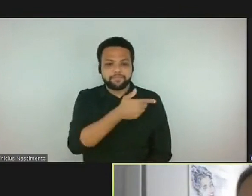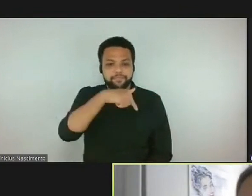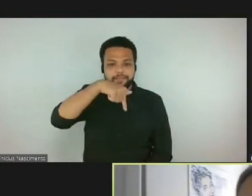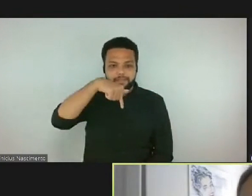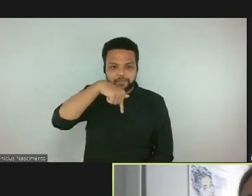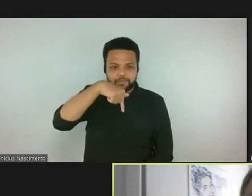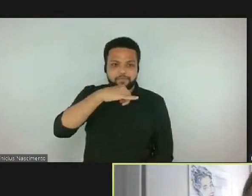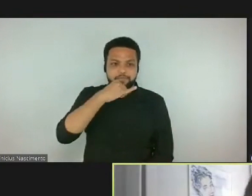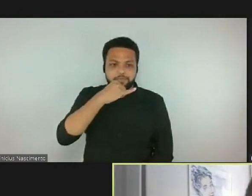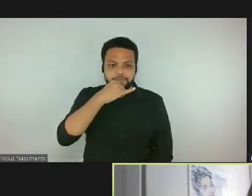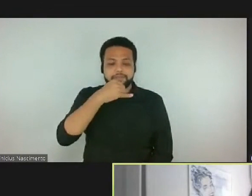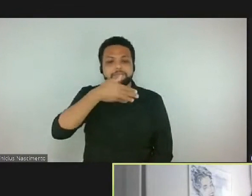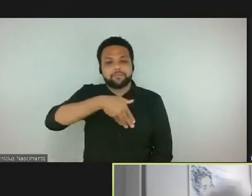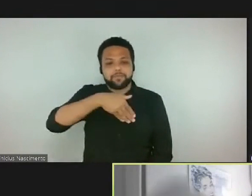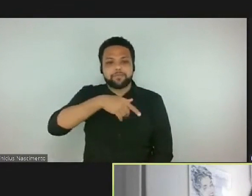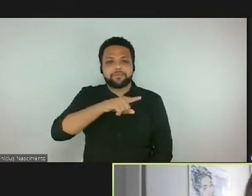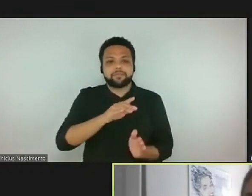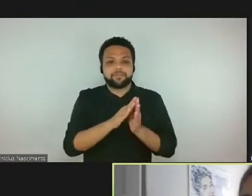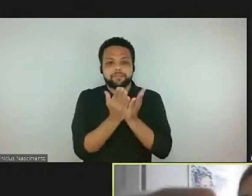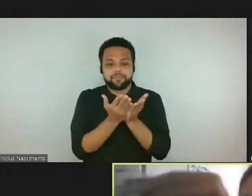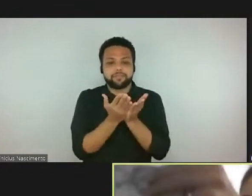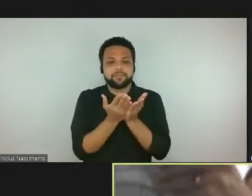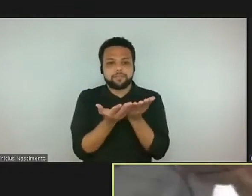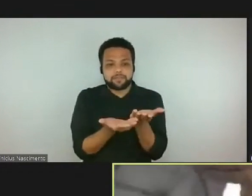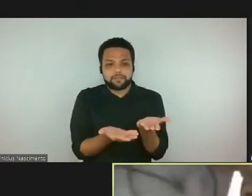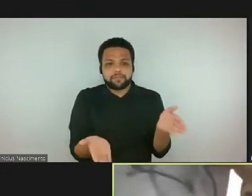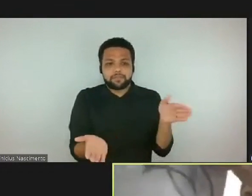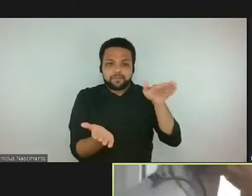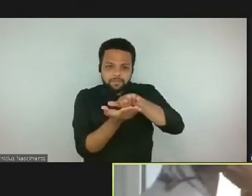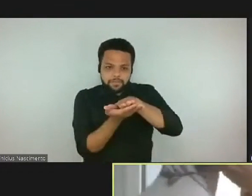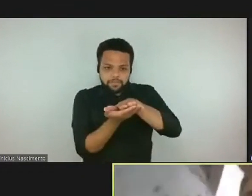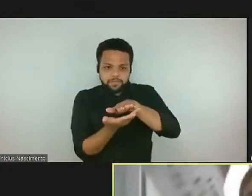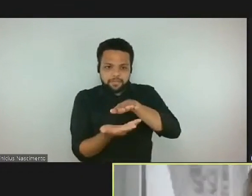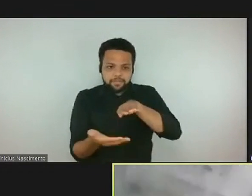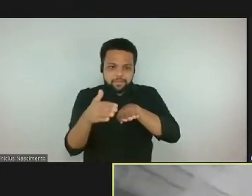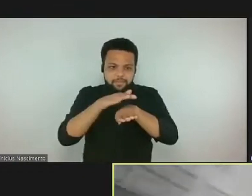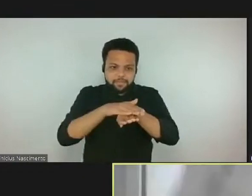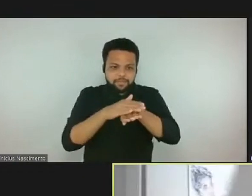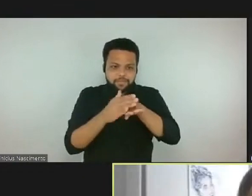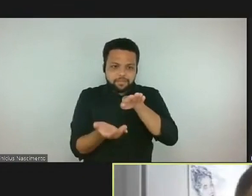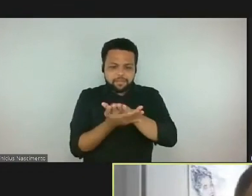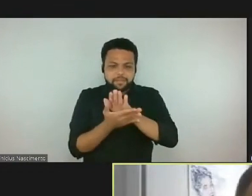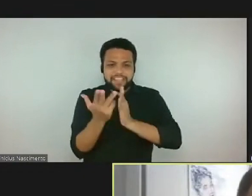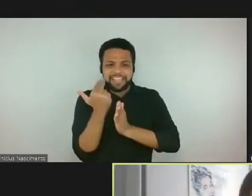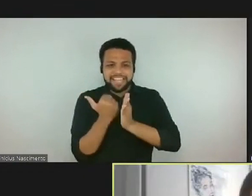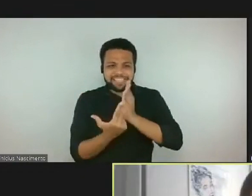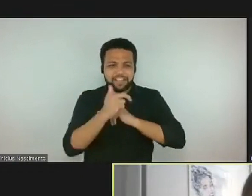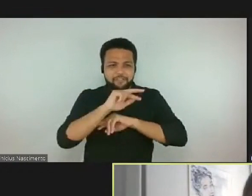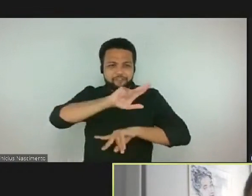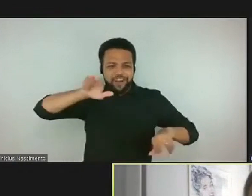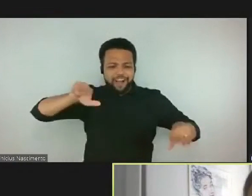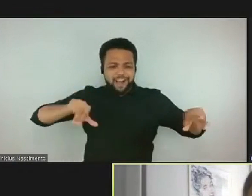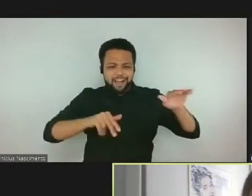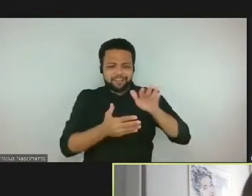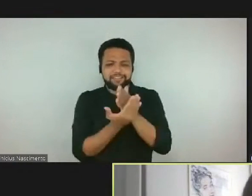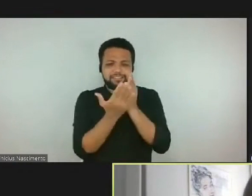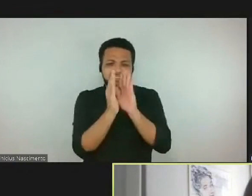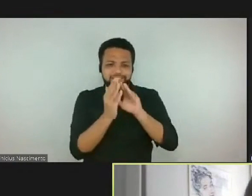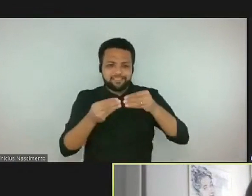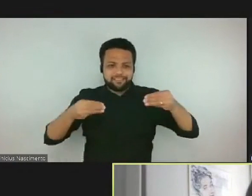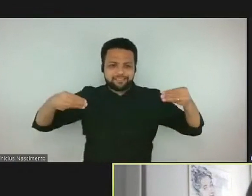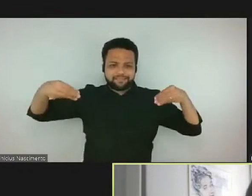embrulhado num vegetal maravilhoso, cheio de desenhos lindos, você está